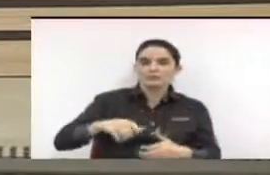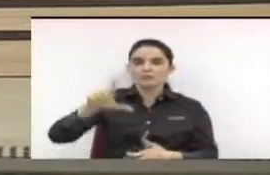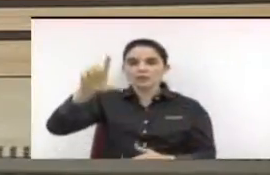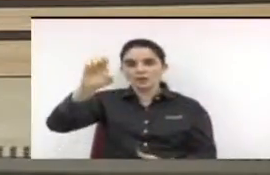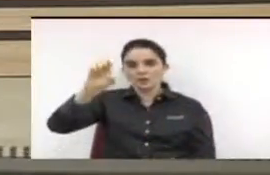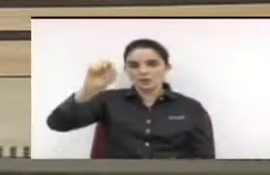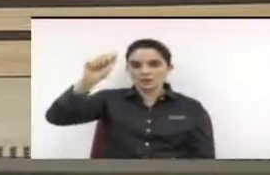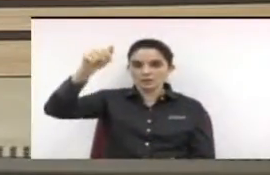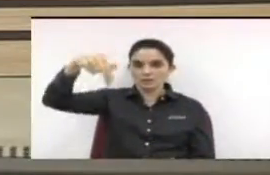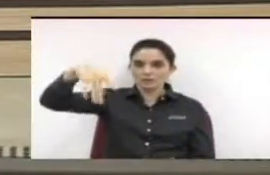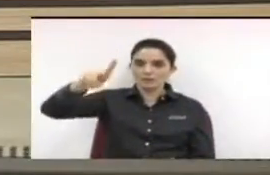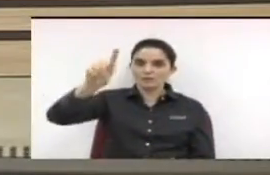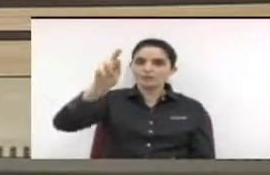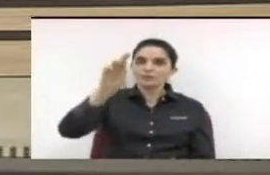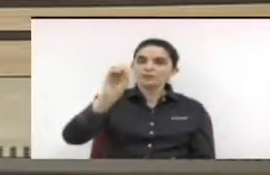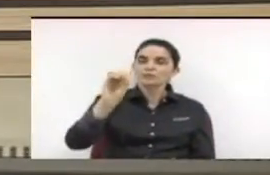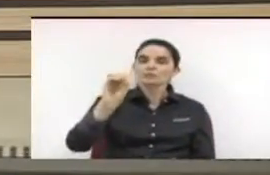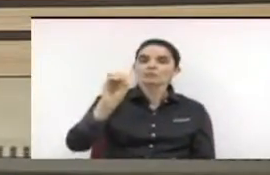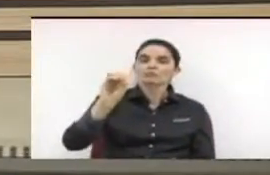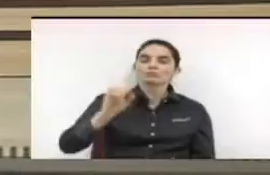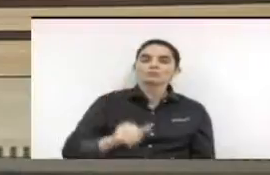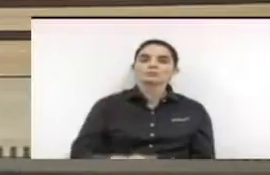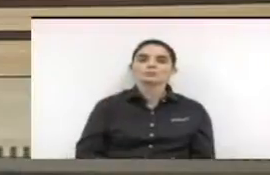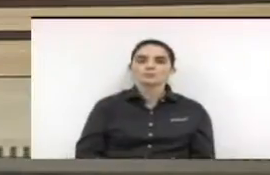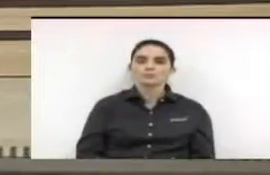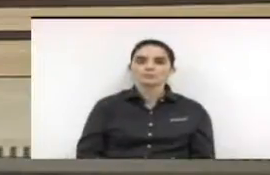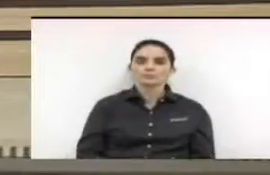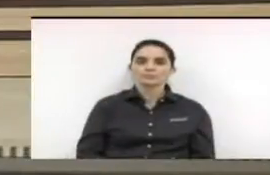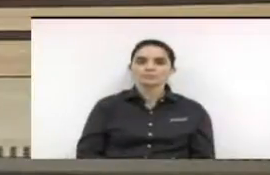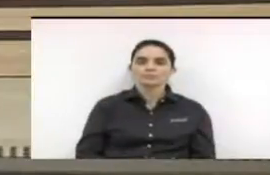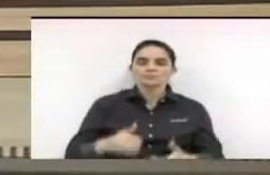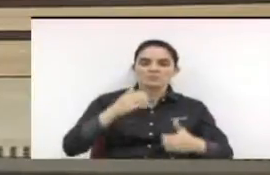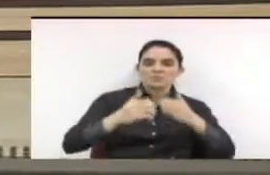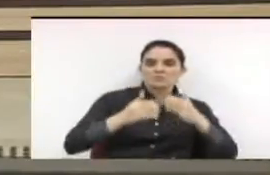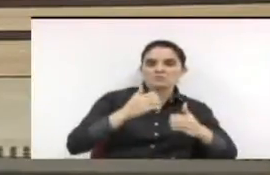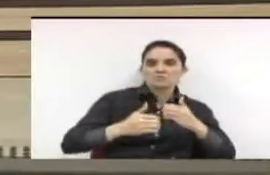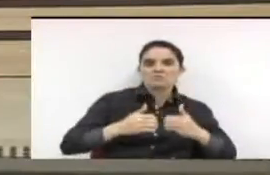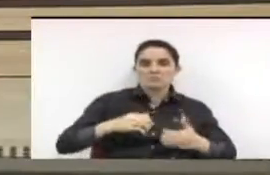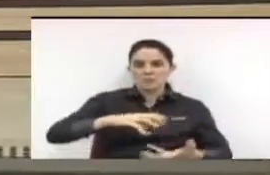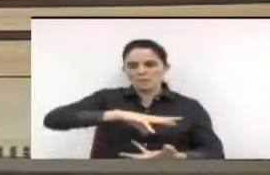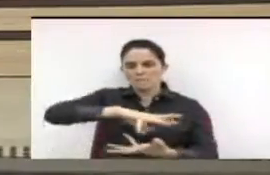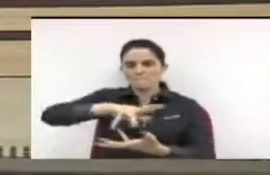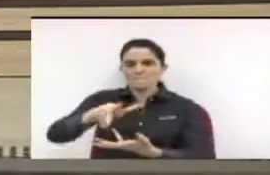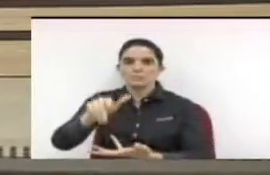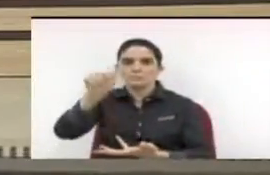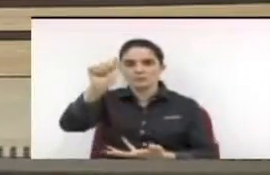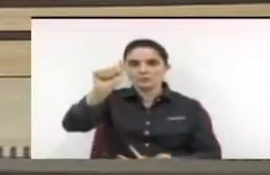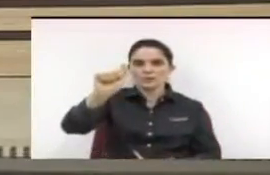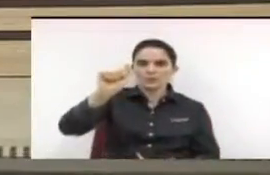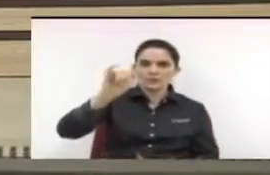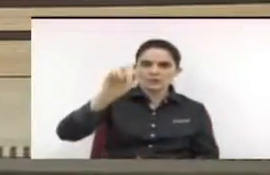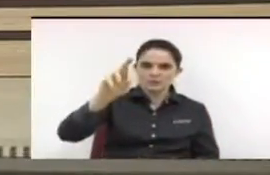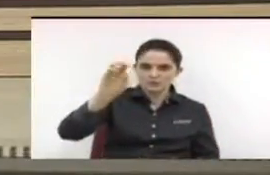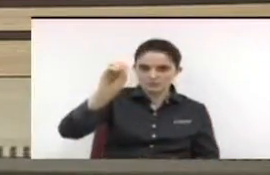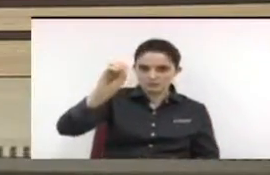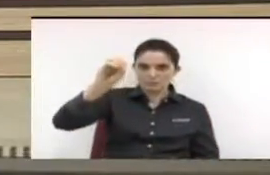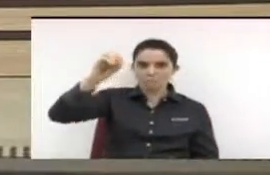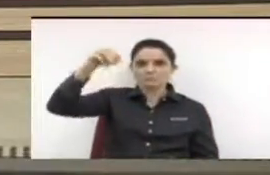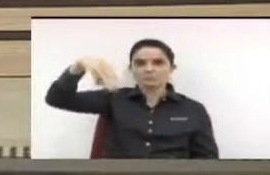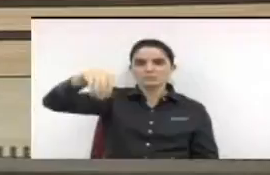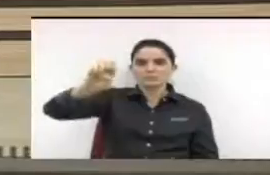pelos resultados alcançados no campeonato mundial de Ironman, realizado no México.